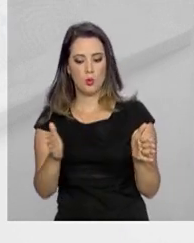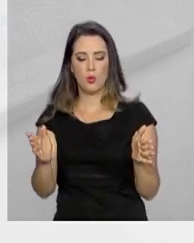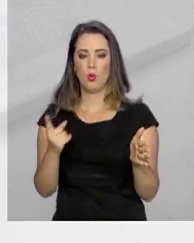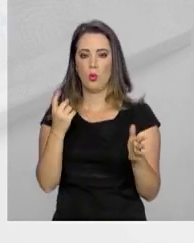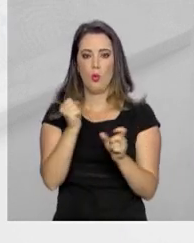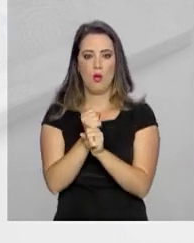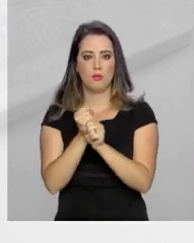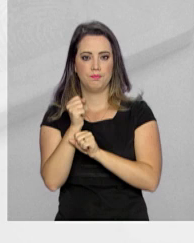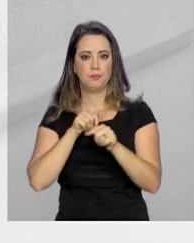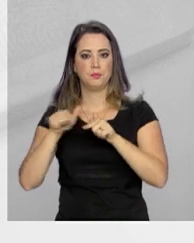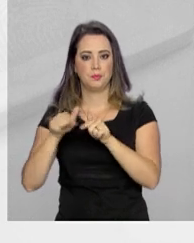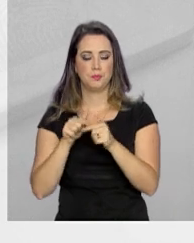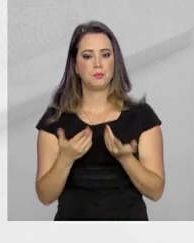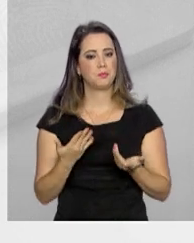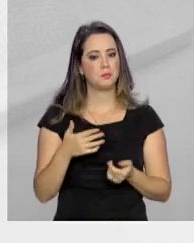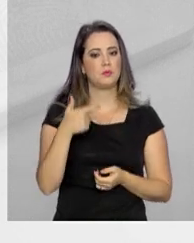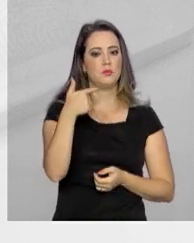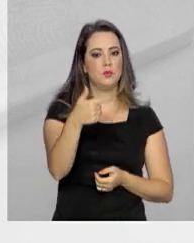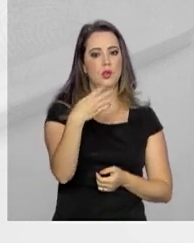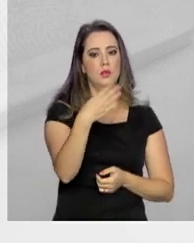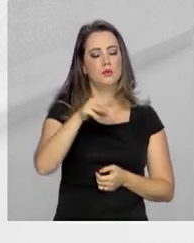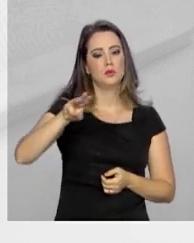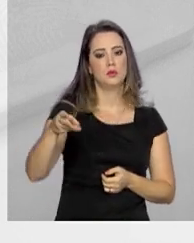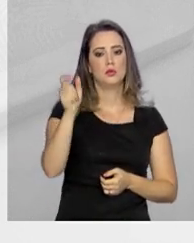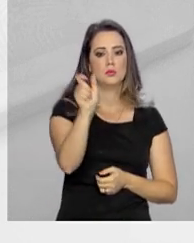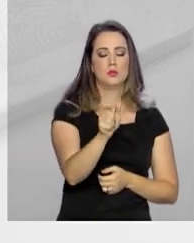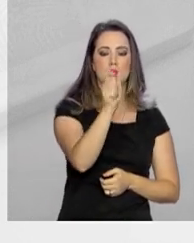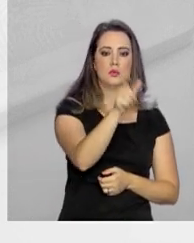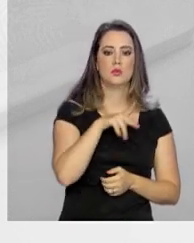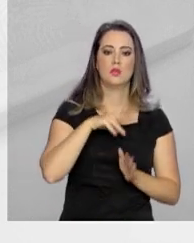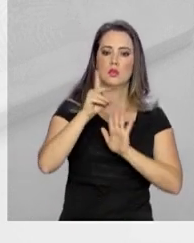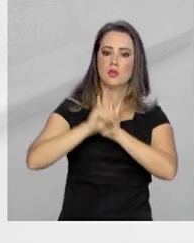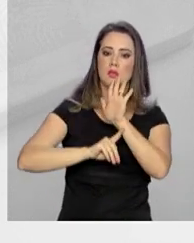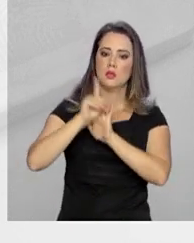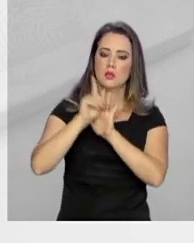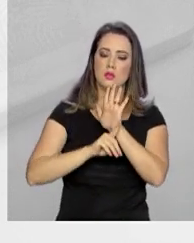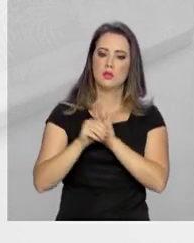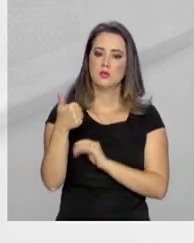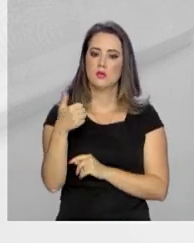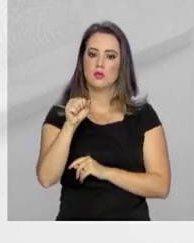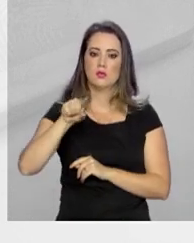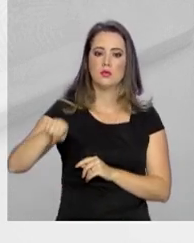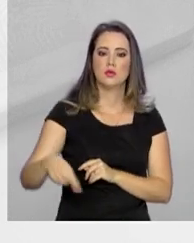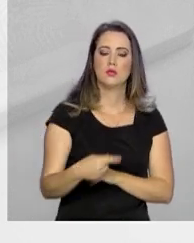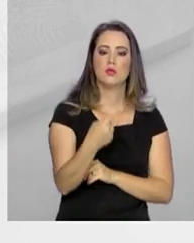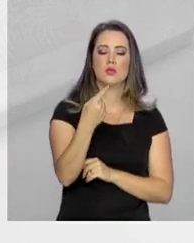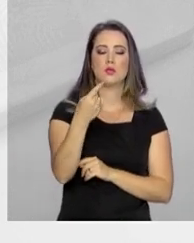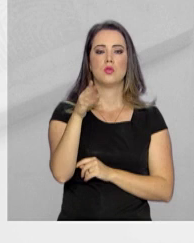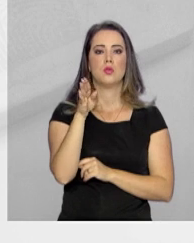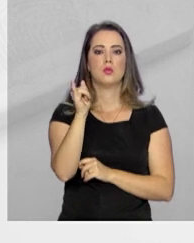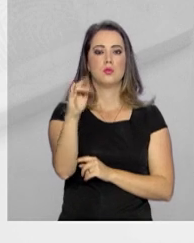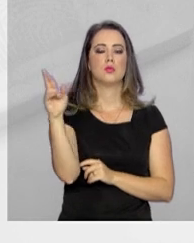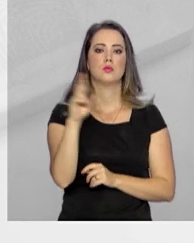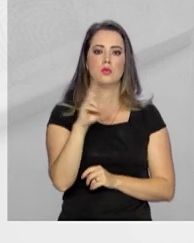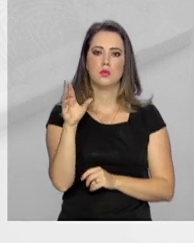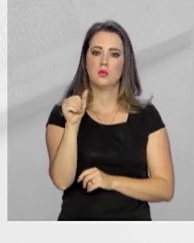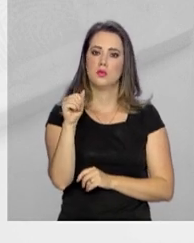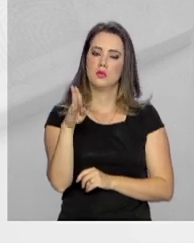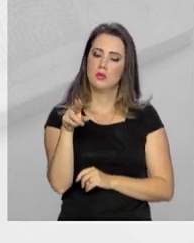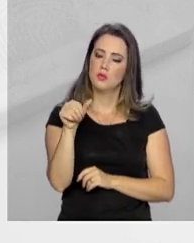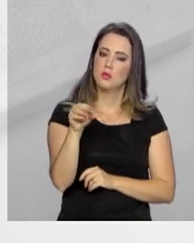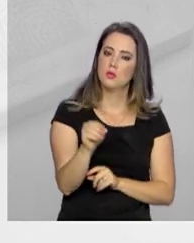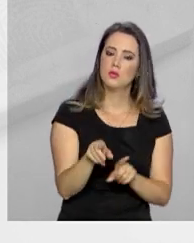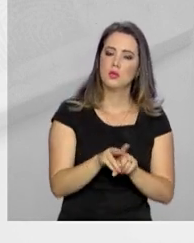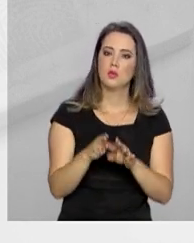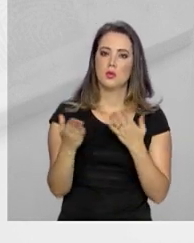mais de 24 milhões e meio de trabalhadores têm direito a R 18 bilhões de abono salarial